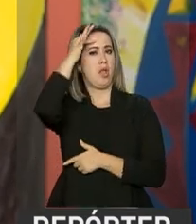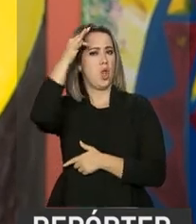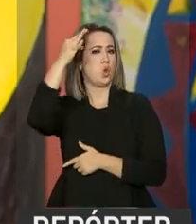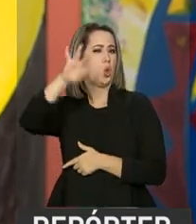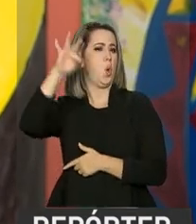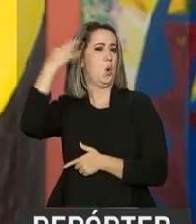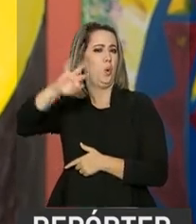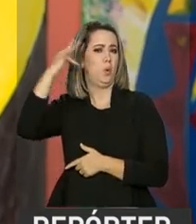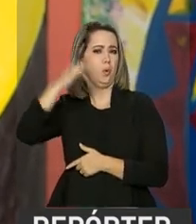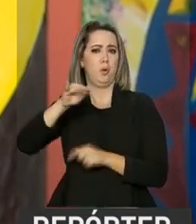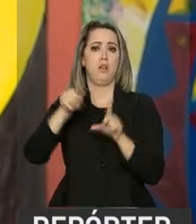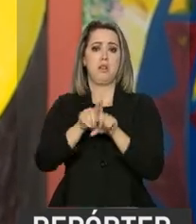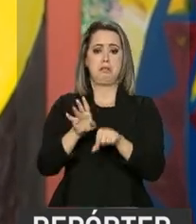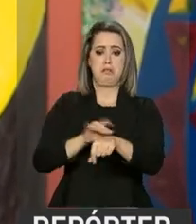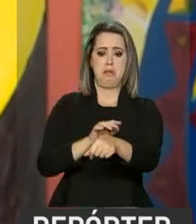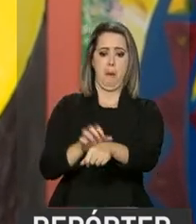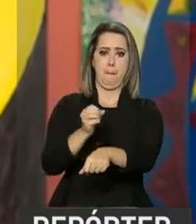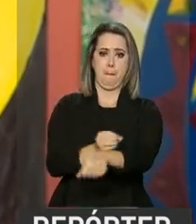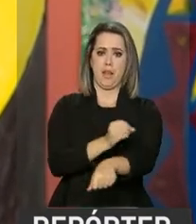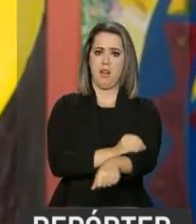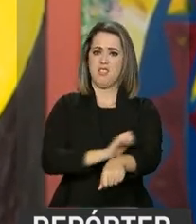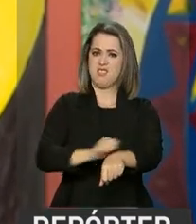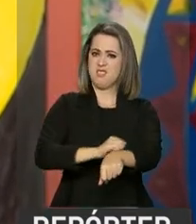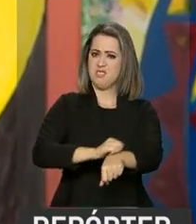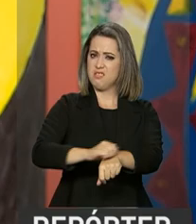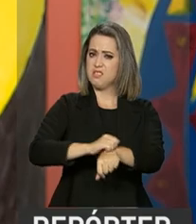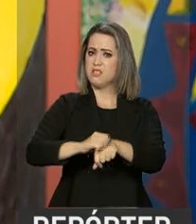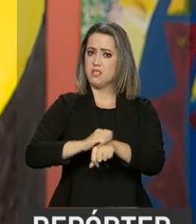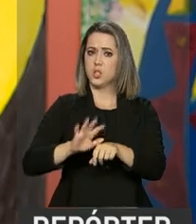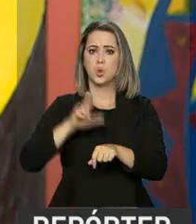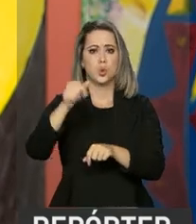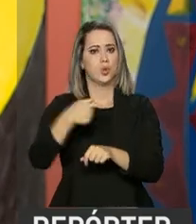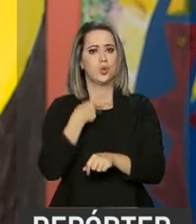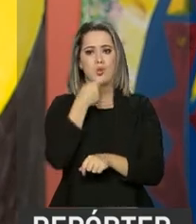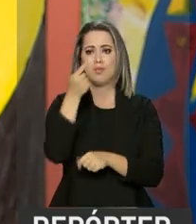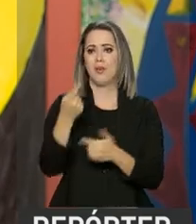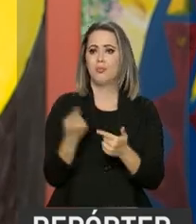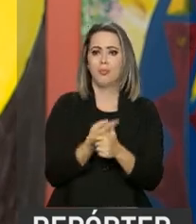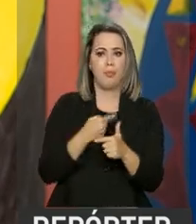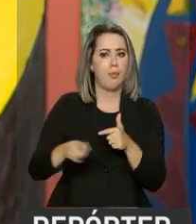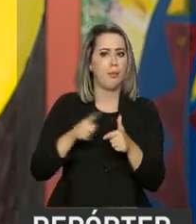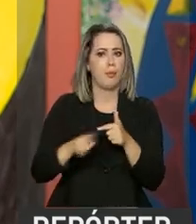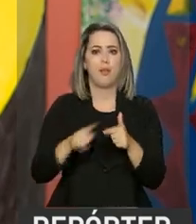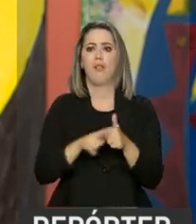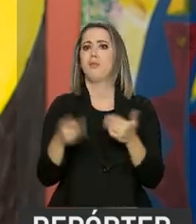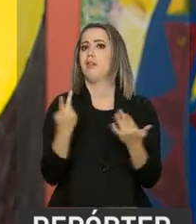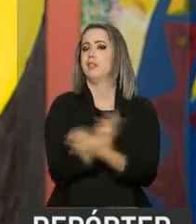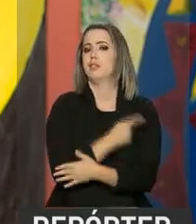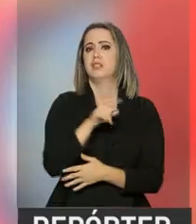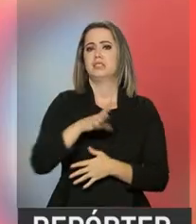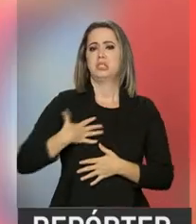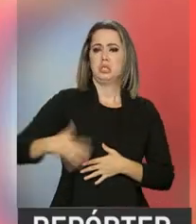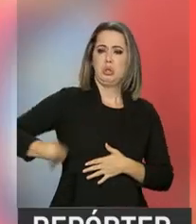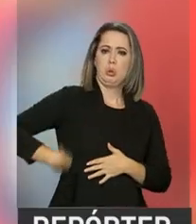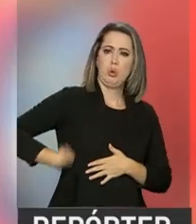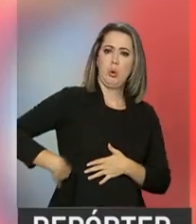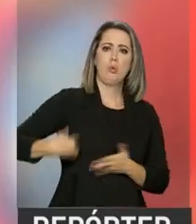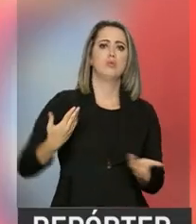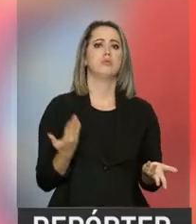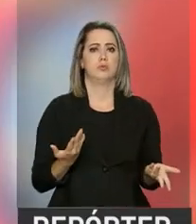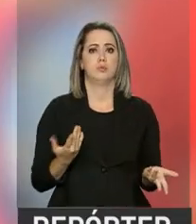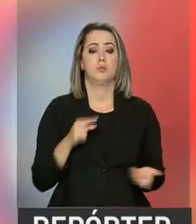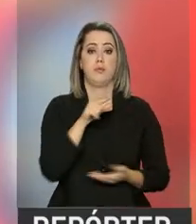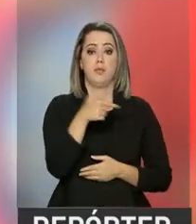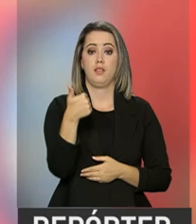frequentes, problemas de pele. Todos eles relatam acidentes, relatam problemas de coluna. Maicon tem